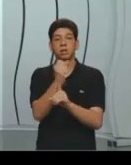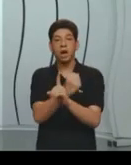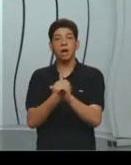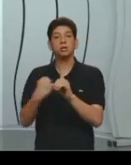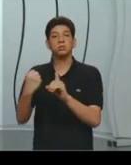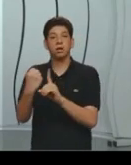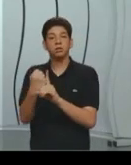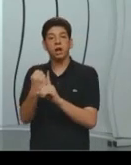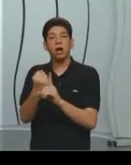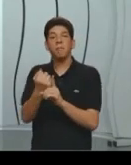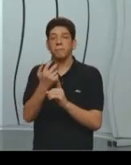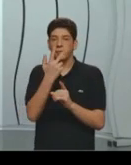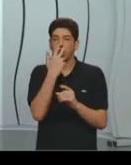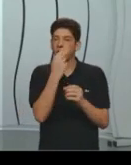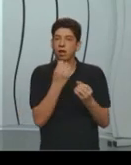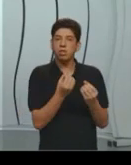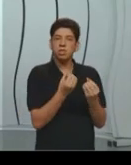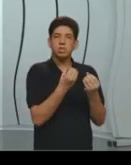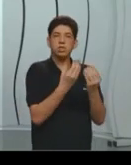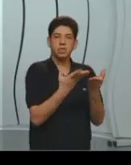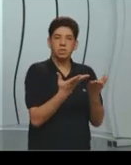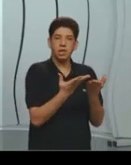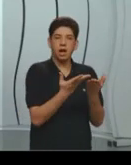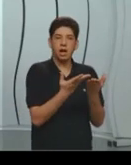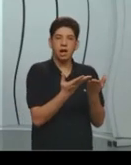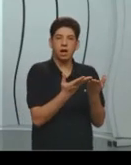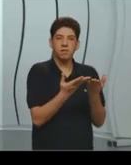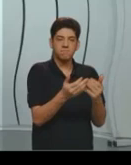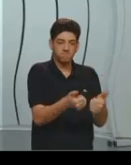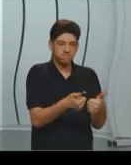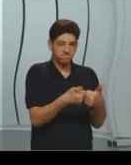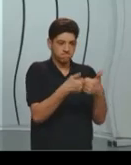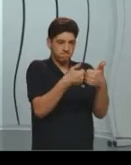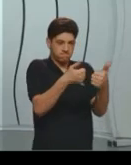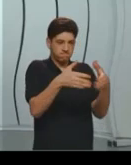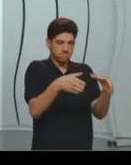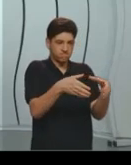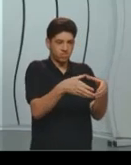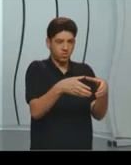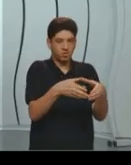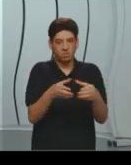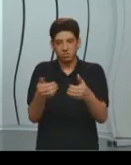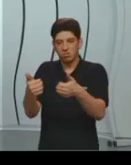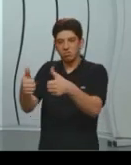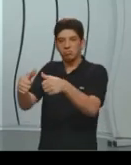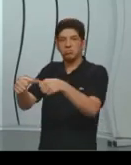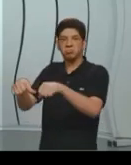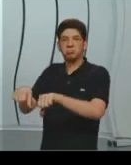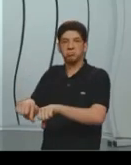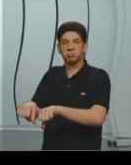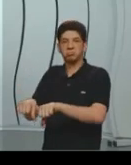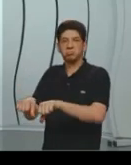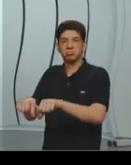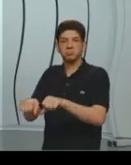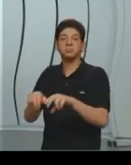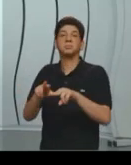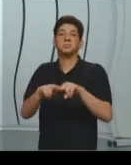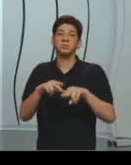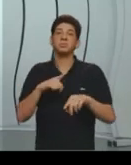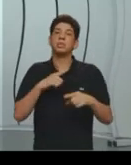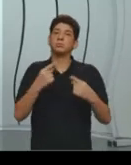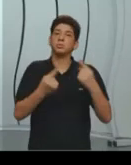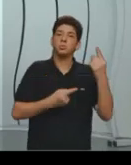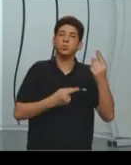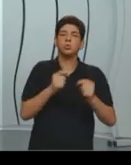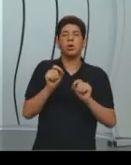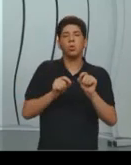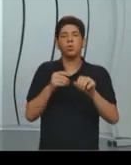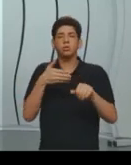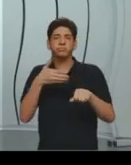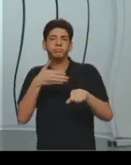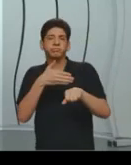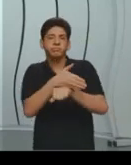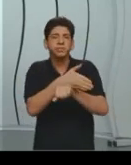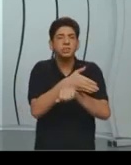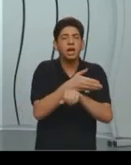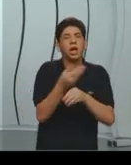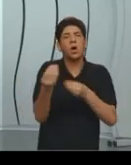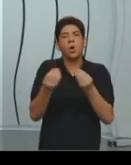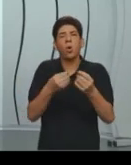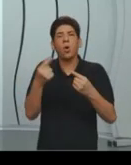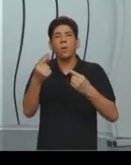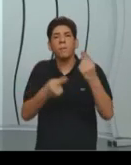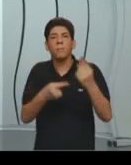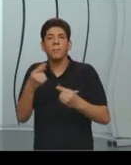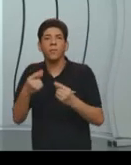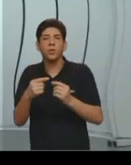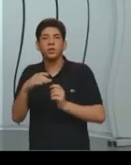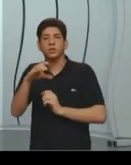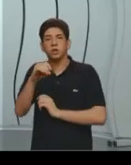alguns, e a maioria não tem tantas possibilidades. E aí vem toda a discussão, né? A gente ter acesso, discutir sobre a política